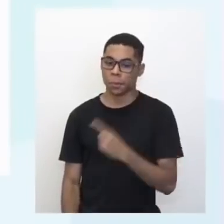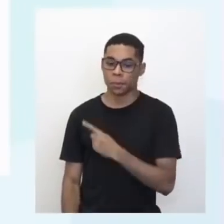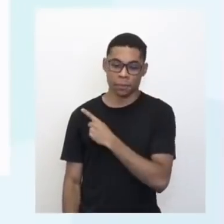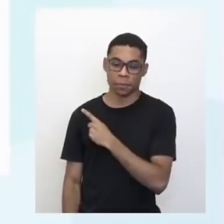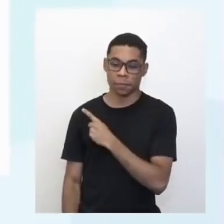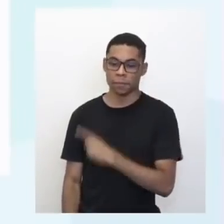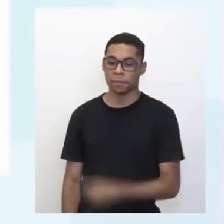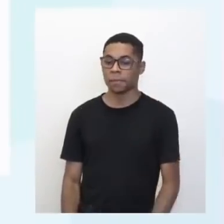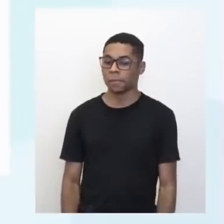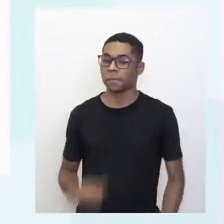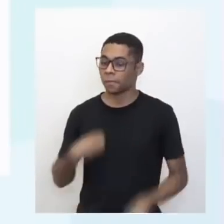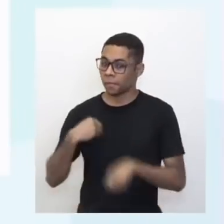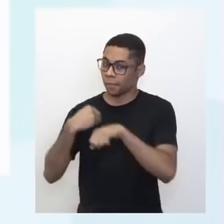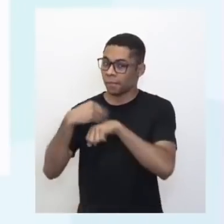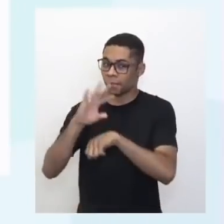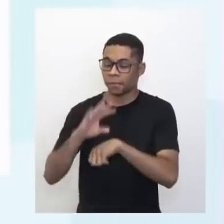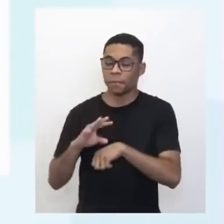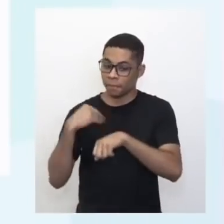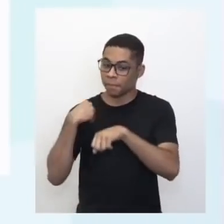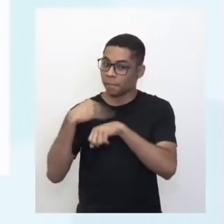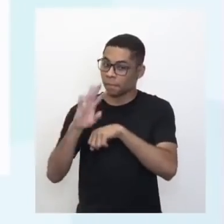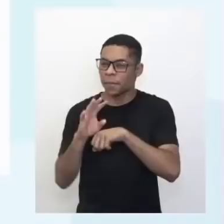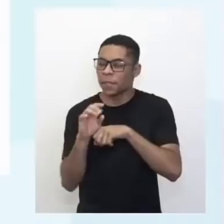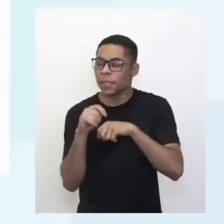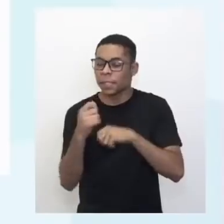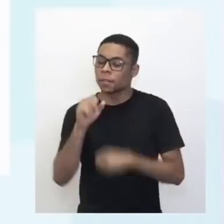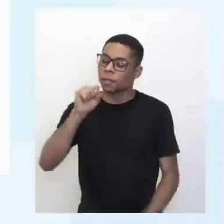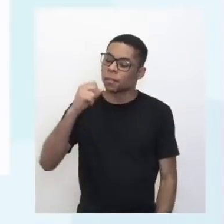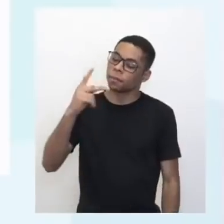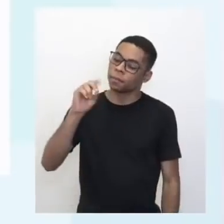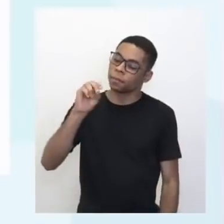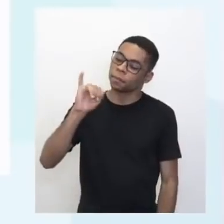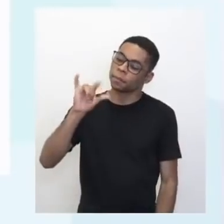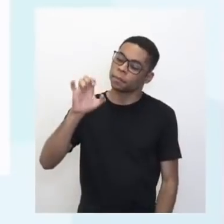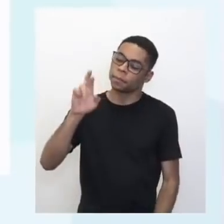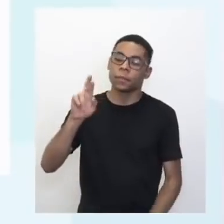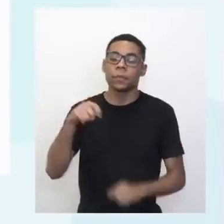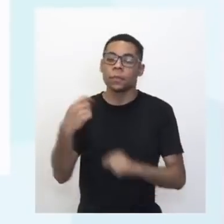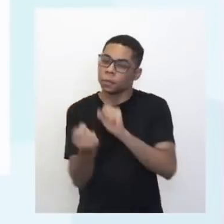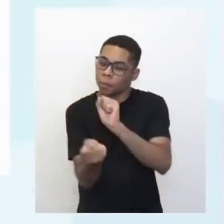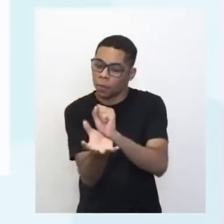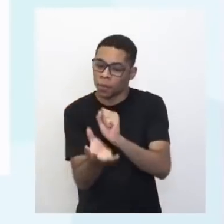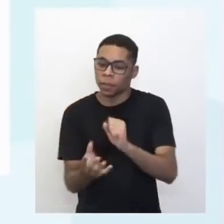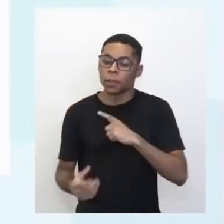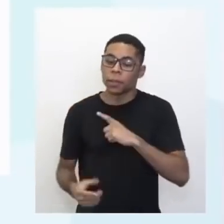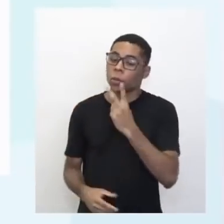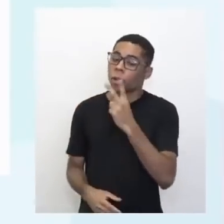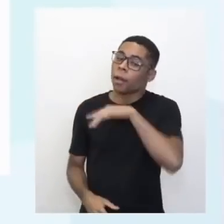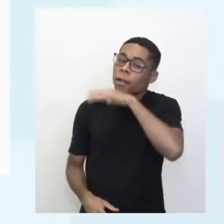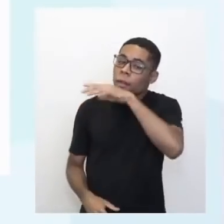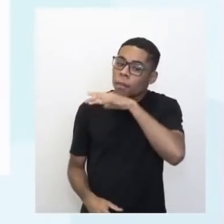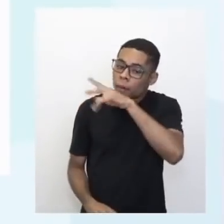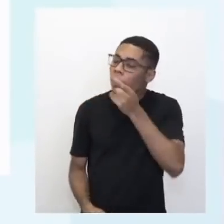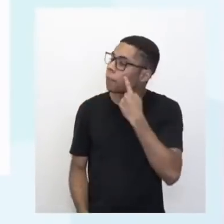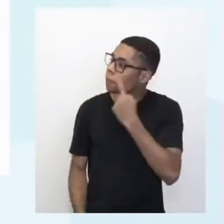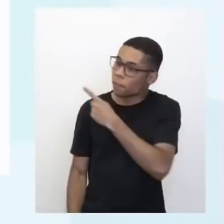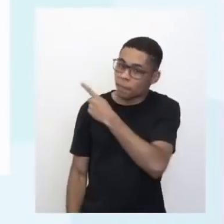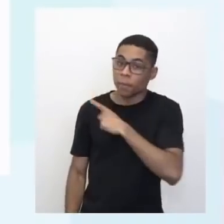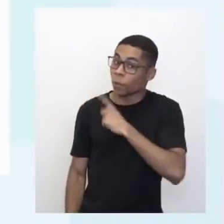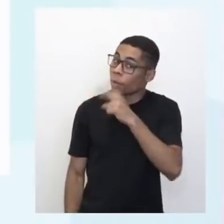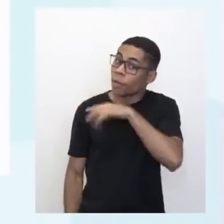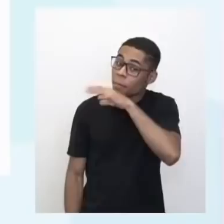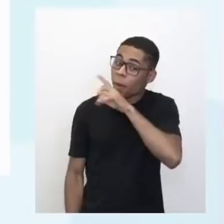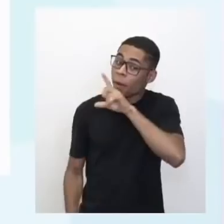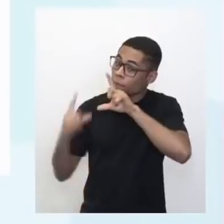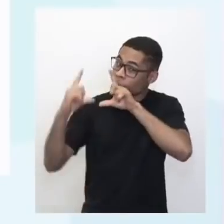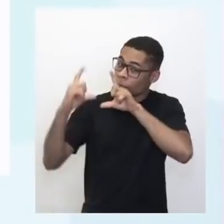figura eu vou te dar uma dica. Vou te dar um spoilerzinho, que tem dois animais aí. E essa foto foi tirada